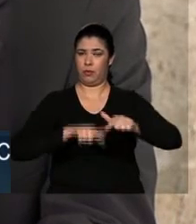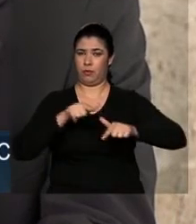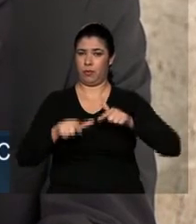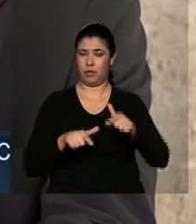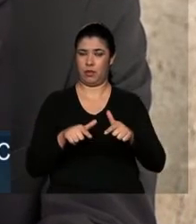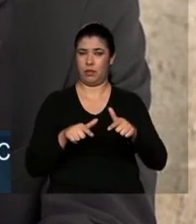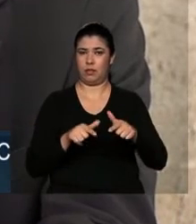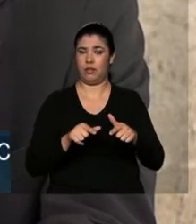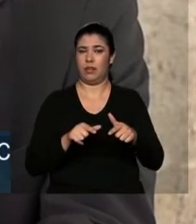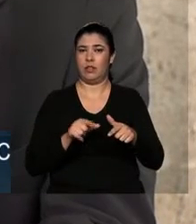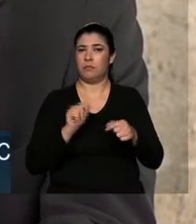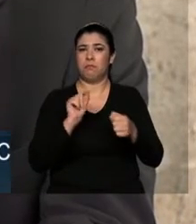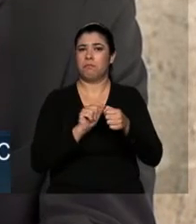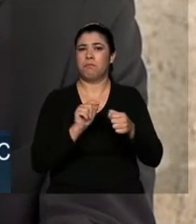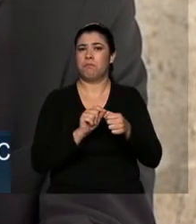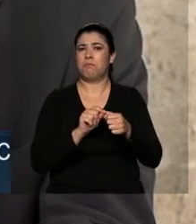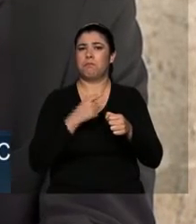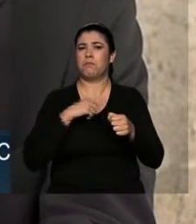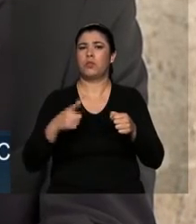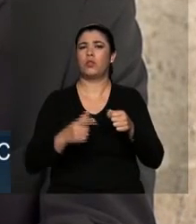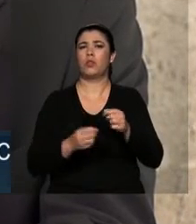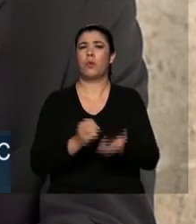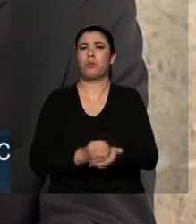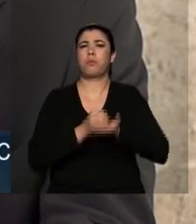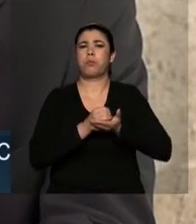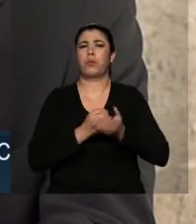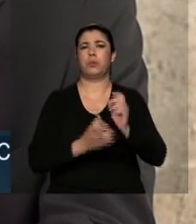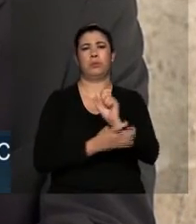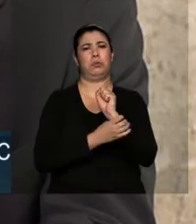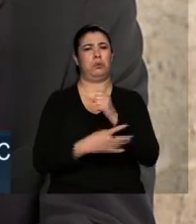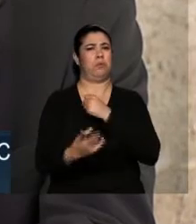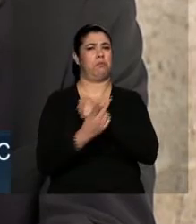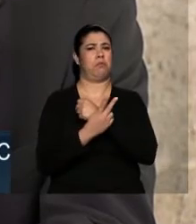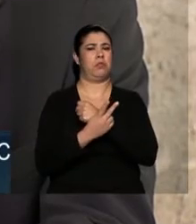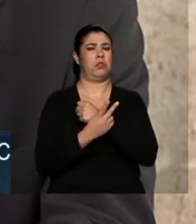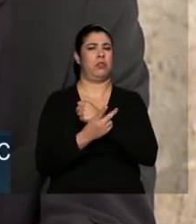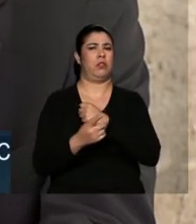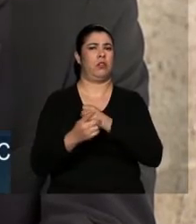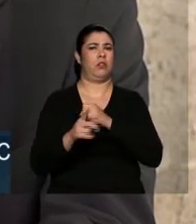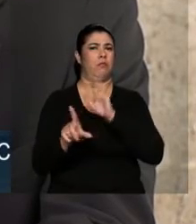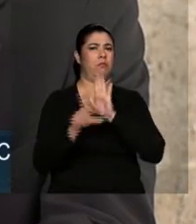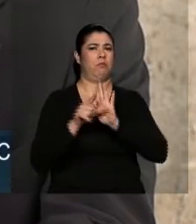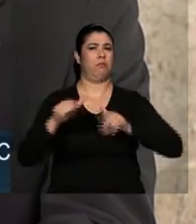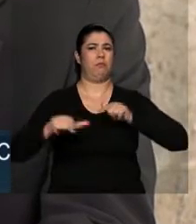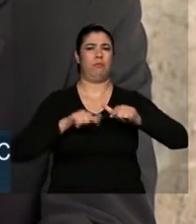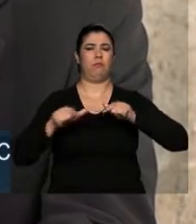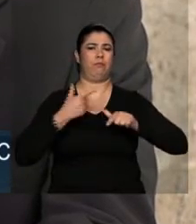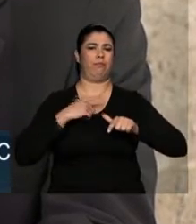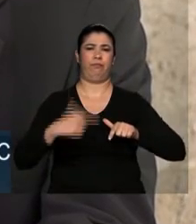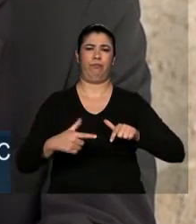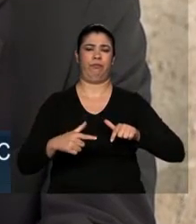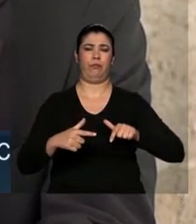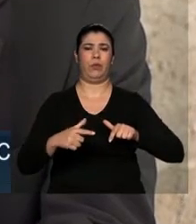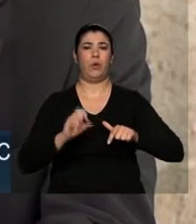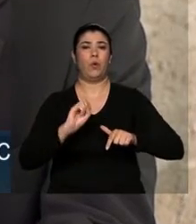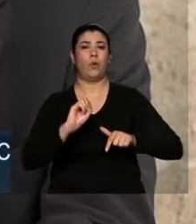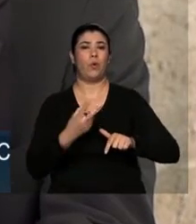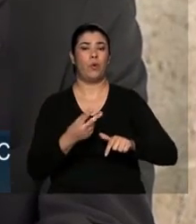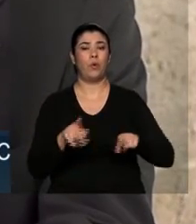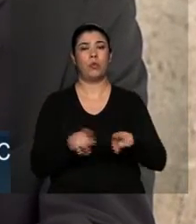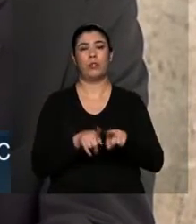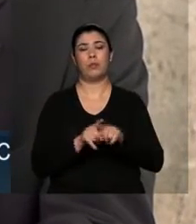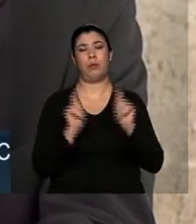porém, sem qualquer segurança, sem qualquer proteção trabalhista, ou mesmo a